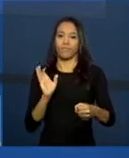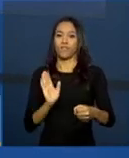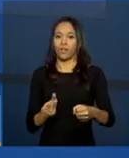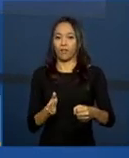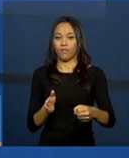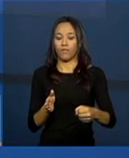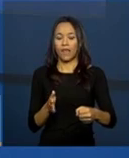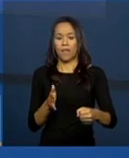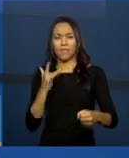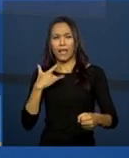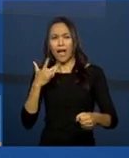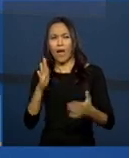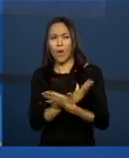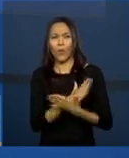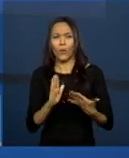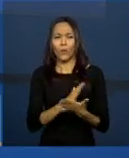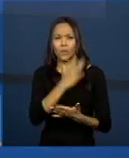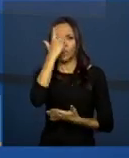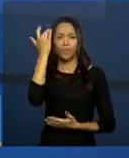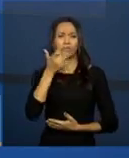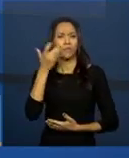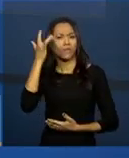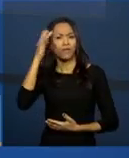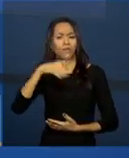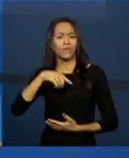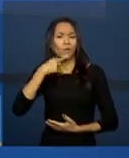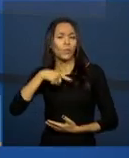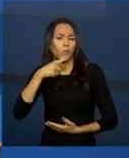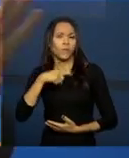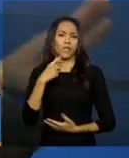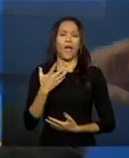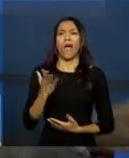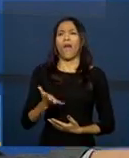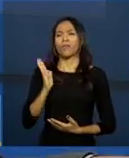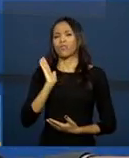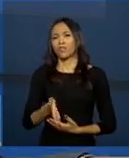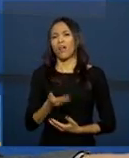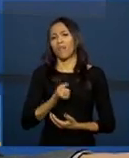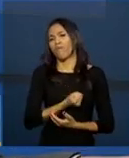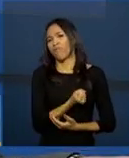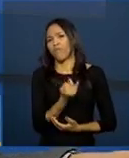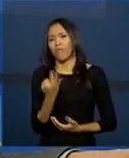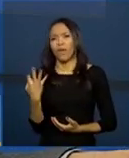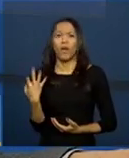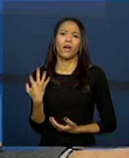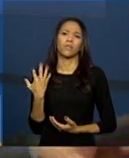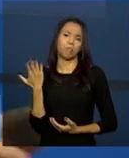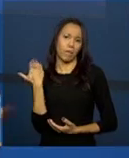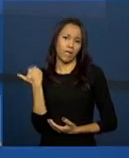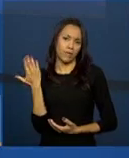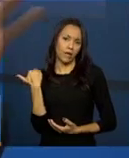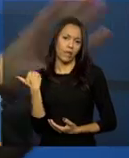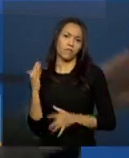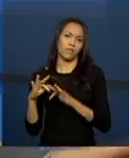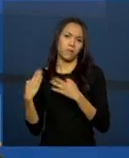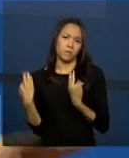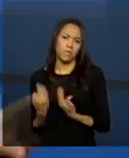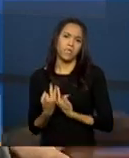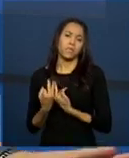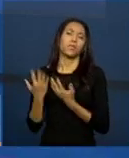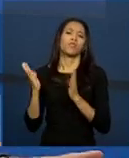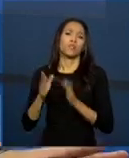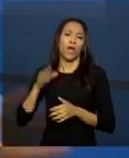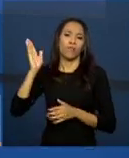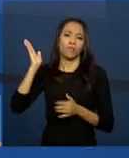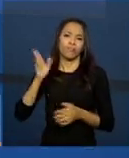tenham aquela dúvida. Tá, mas eu já tenho vários acompanhamentos para trás e parte deles, inclusive,